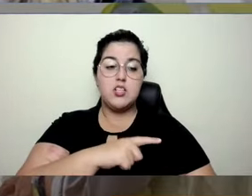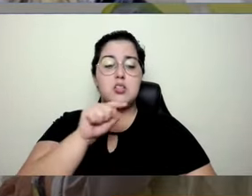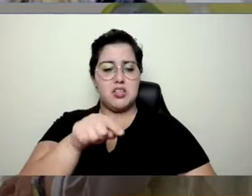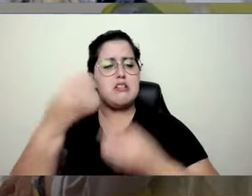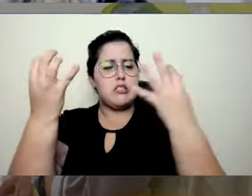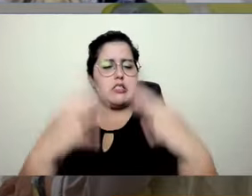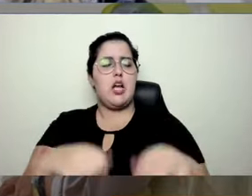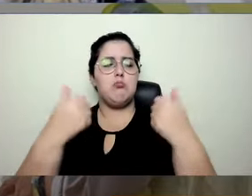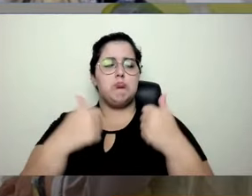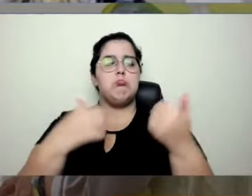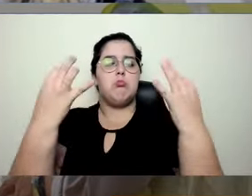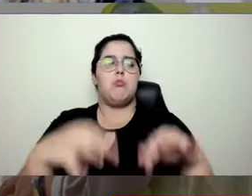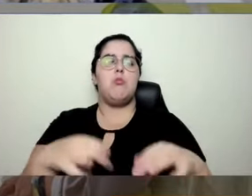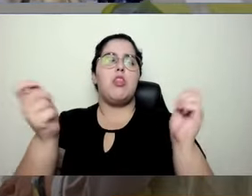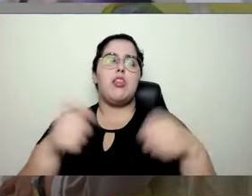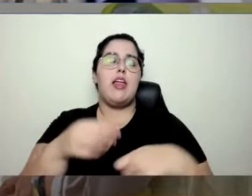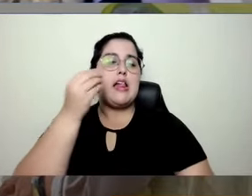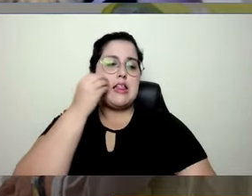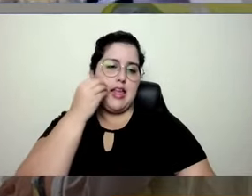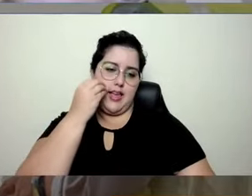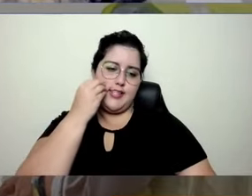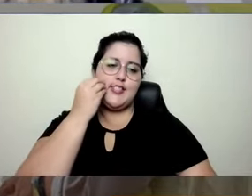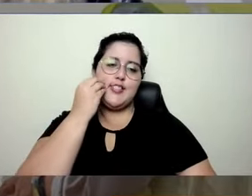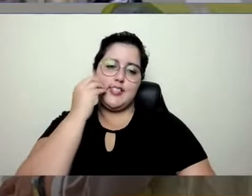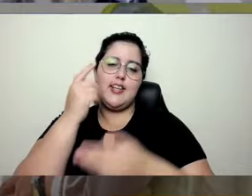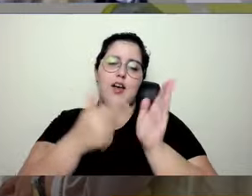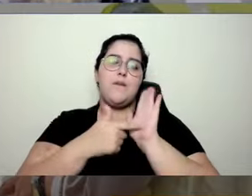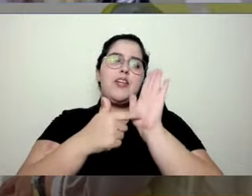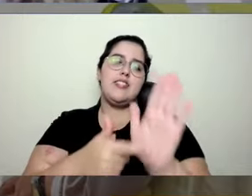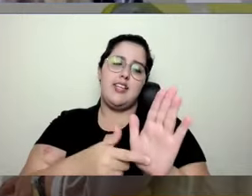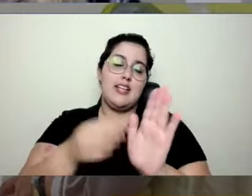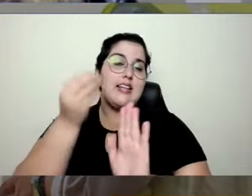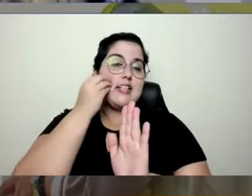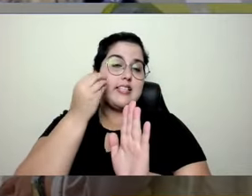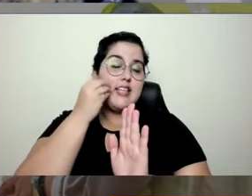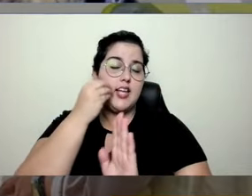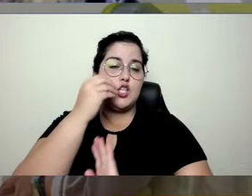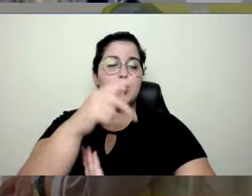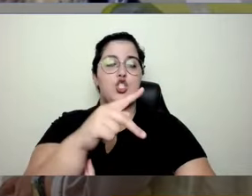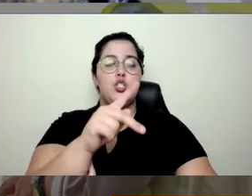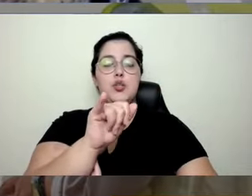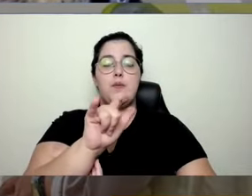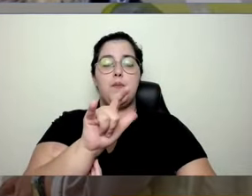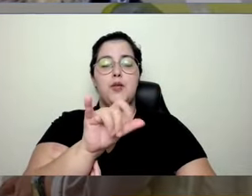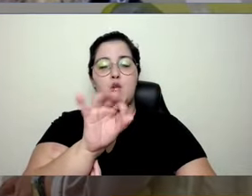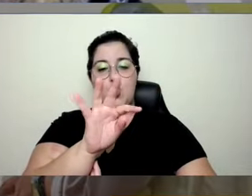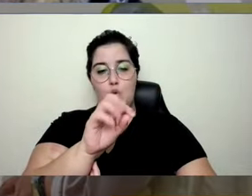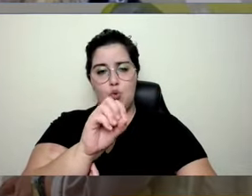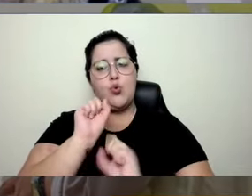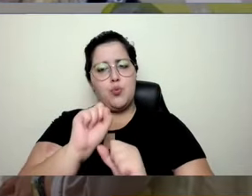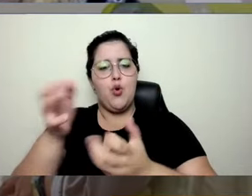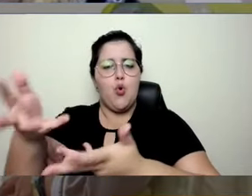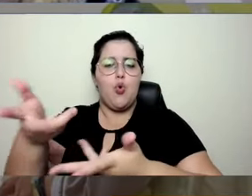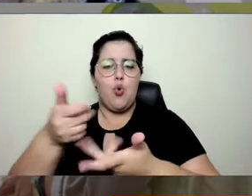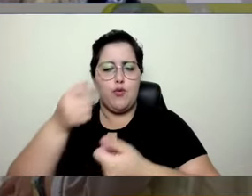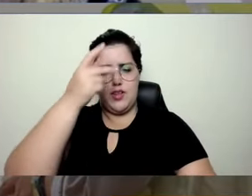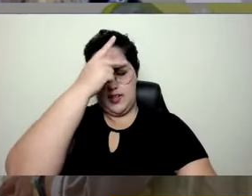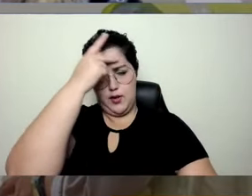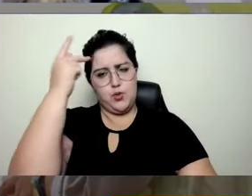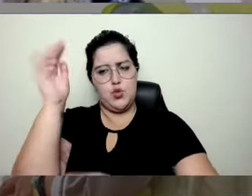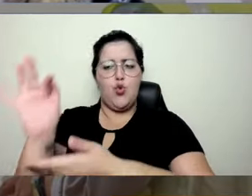certo, faça um teste piloto, apresenta, convida um fornecedor, um